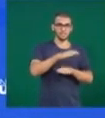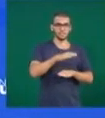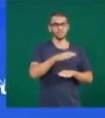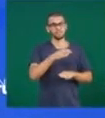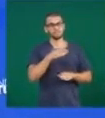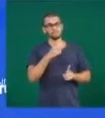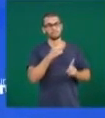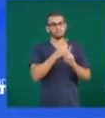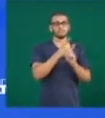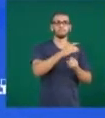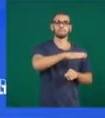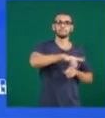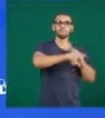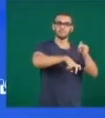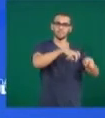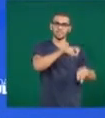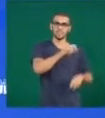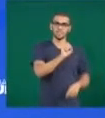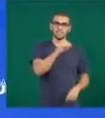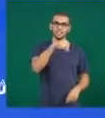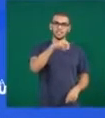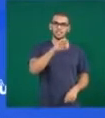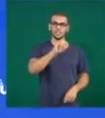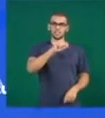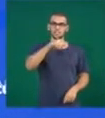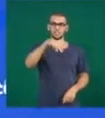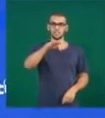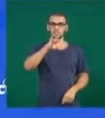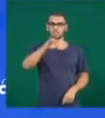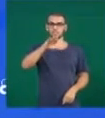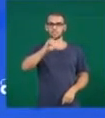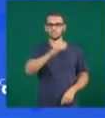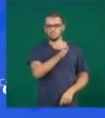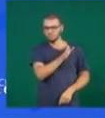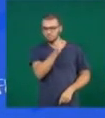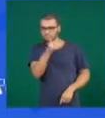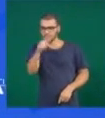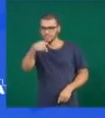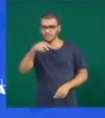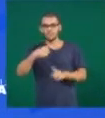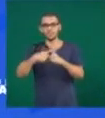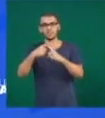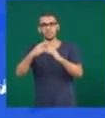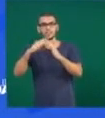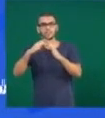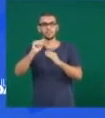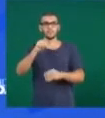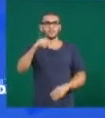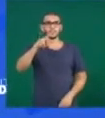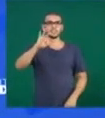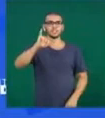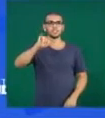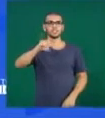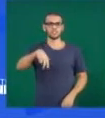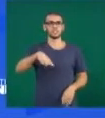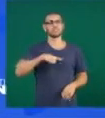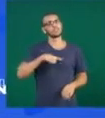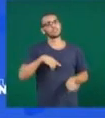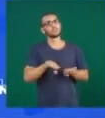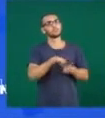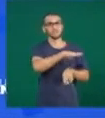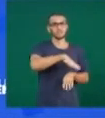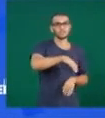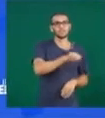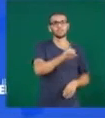Fazenda Santo Antônio e seguem para a Capela dos Martins. As comemorações também acontecem nos distritos do Cruzeiro